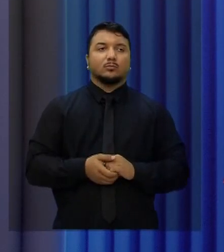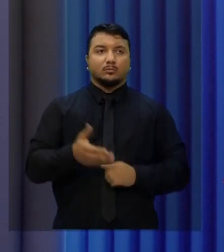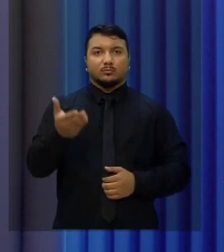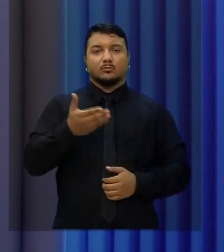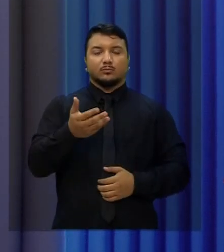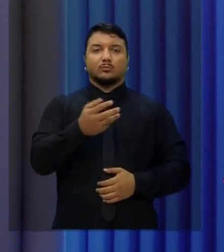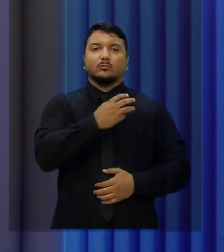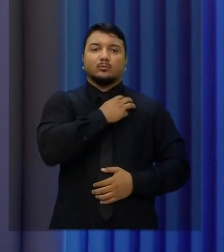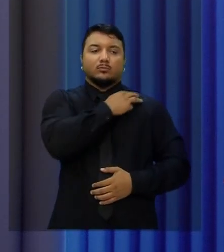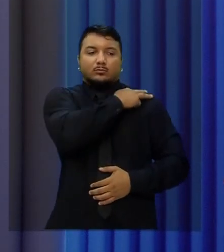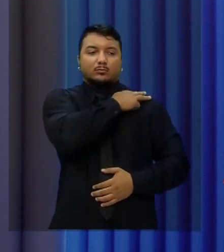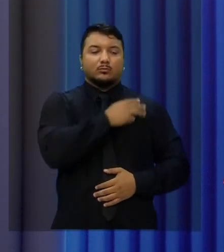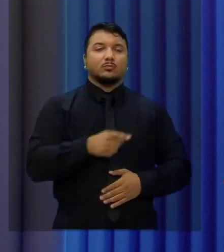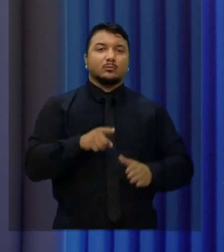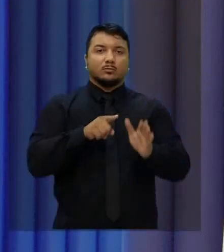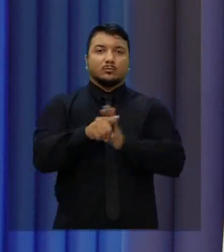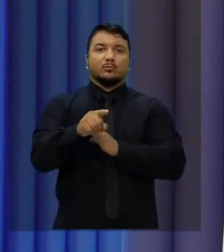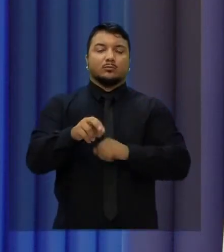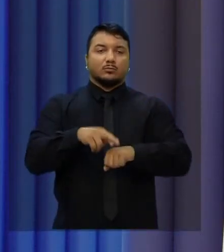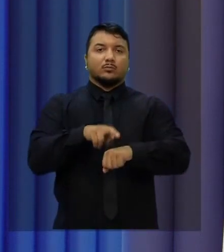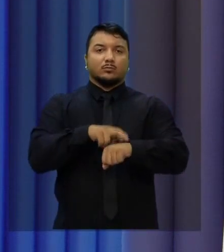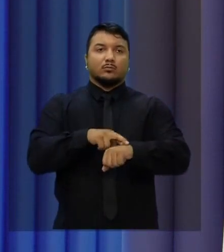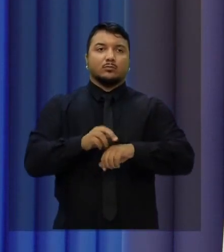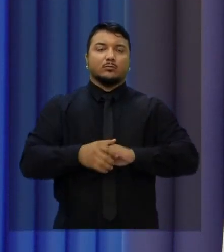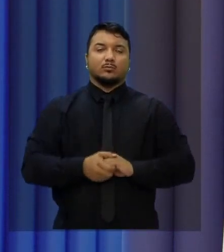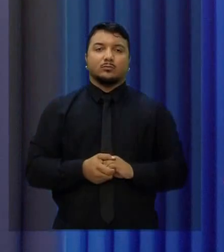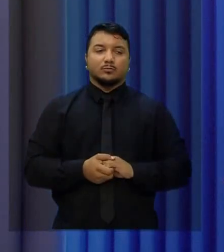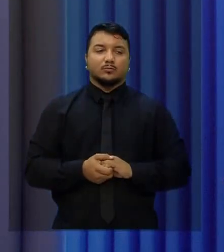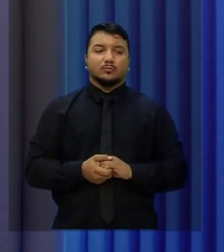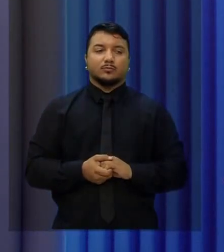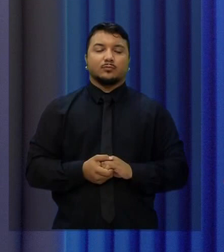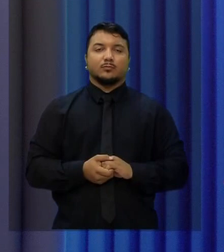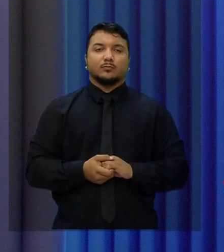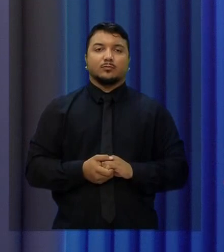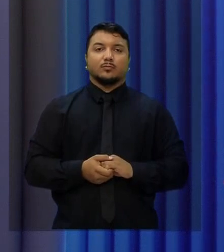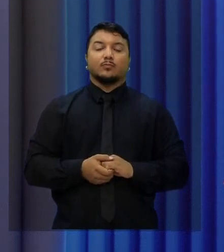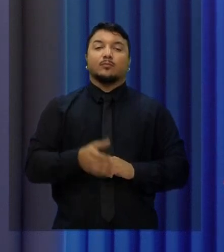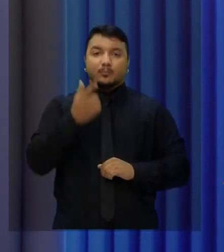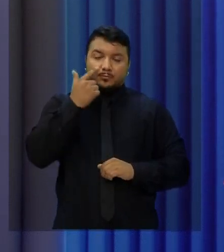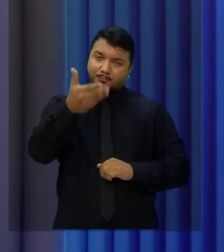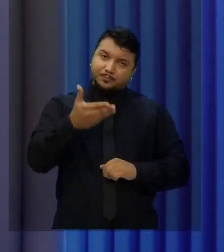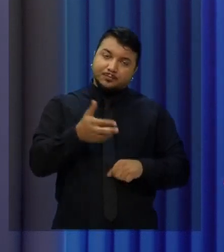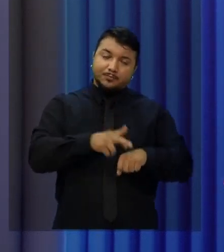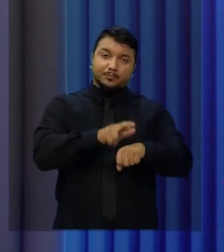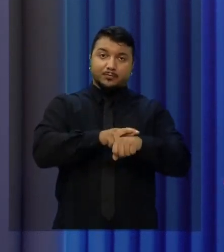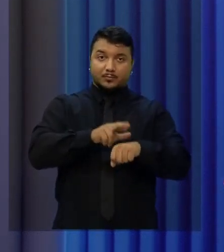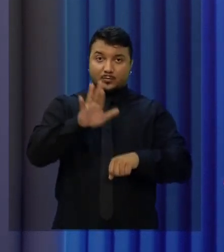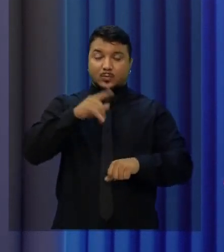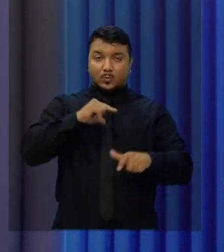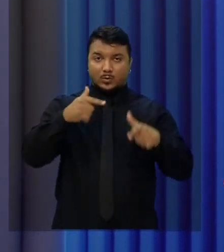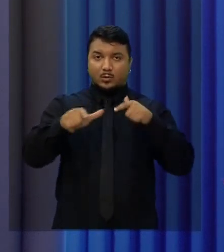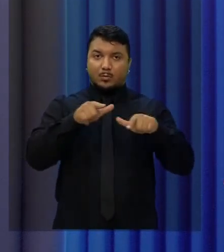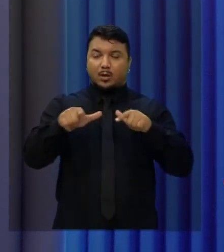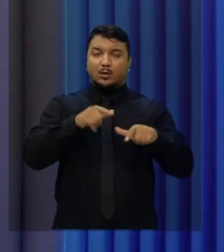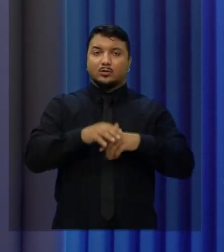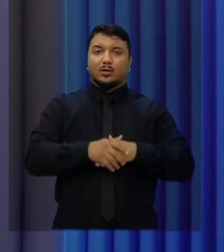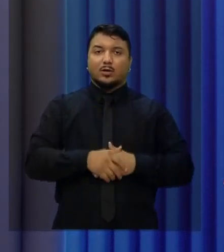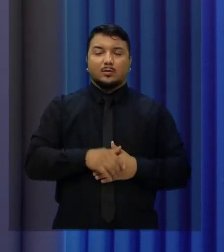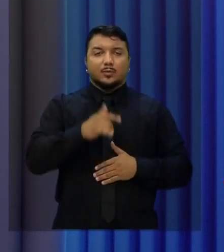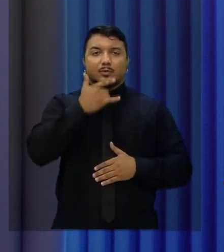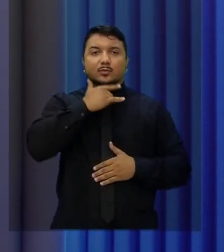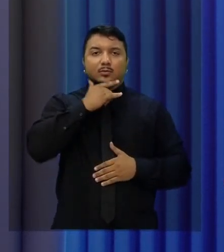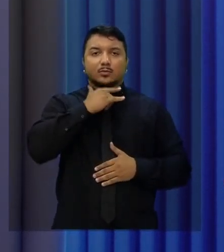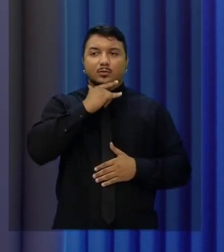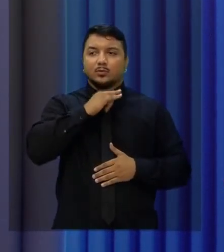candidato Capitão Wagner, perguntando ao candidato Roberto Cláudio. Candidato Roberto Cláudio, quando eu trabalhei em Jaguariba em 2002, minha